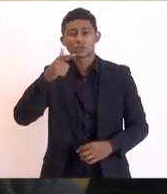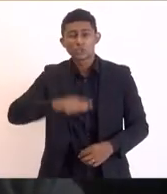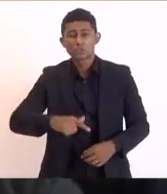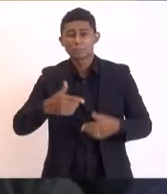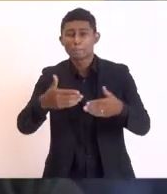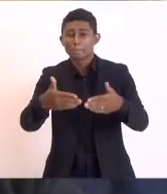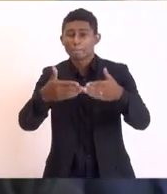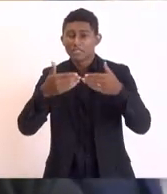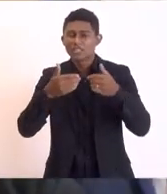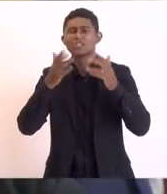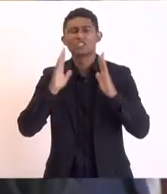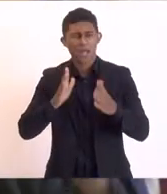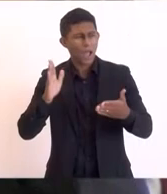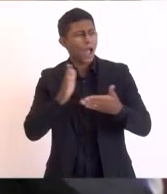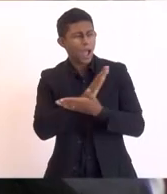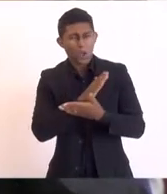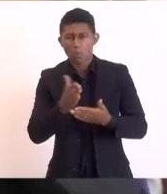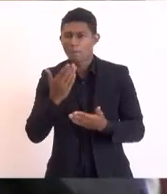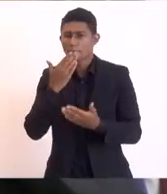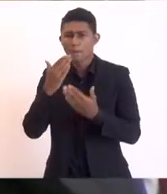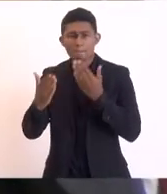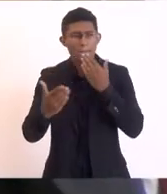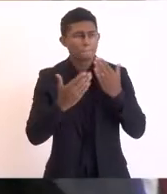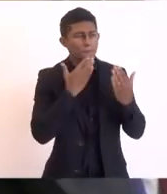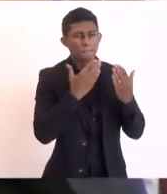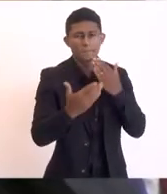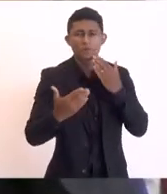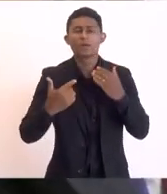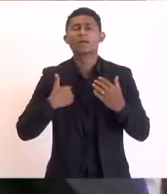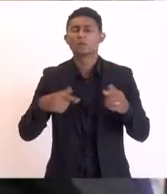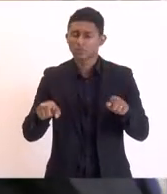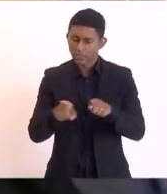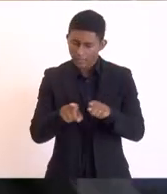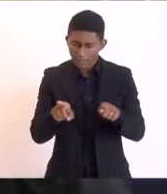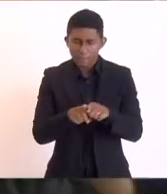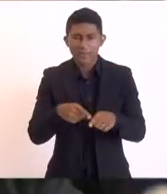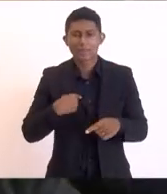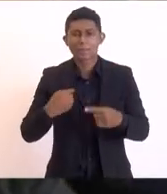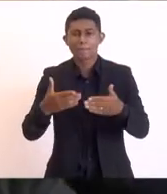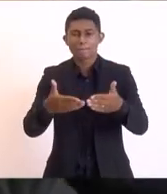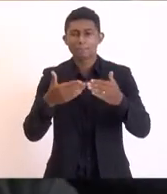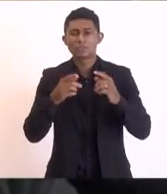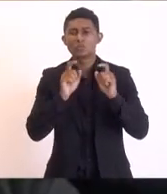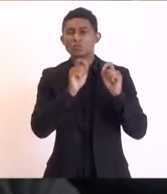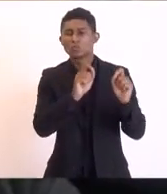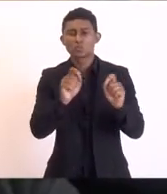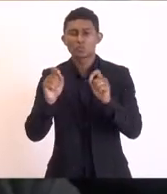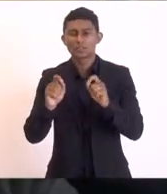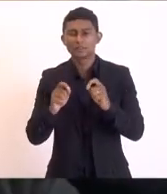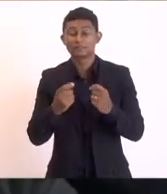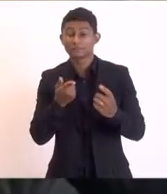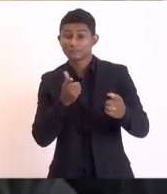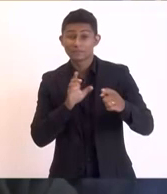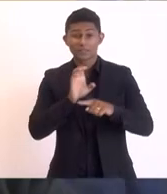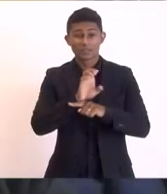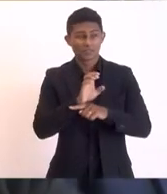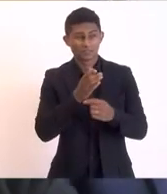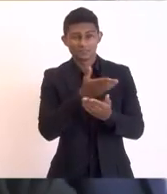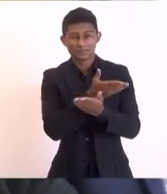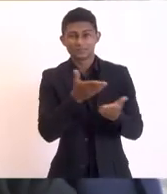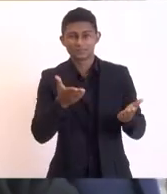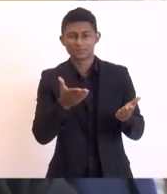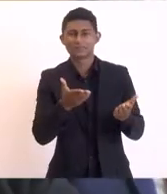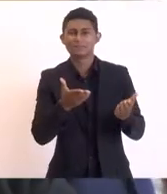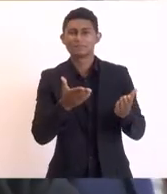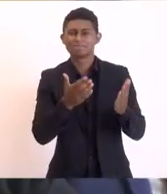já anteriores já anteriormente feitos por colegas prefeitos para que o estado cada vez mais